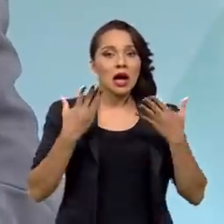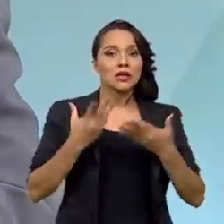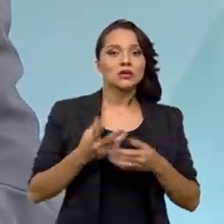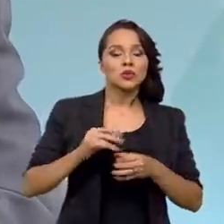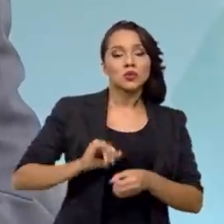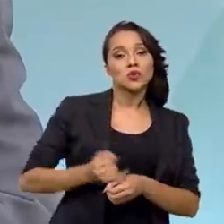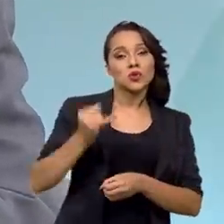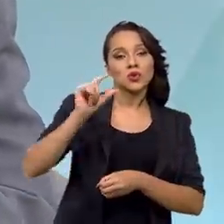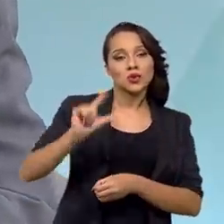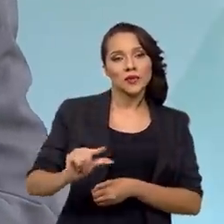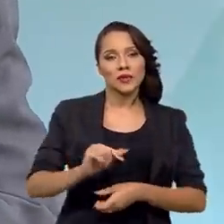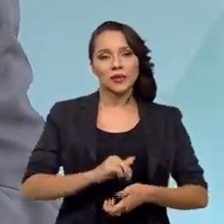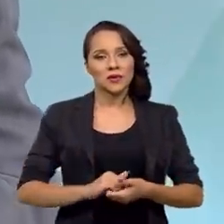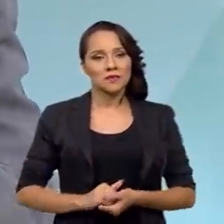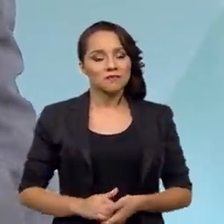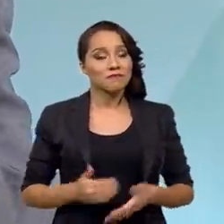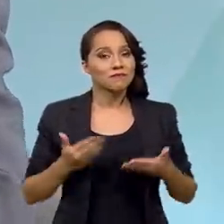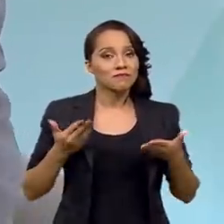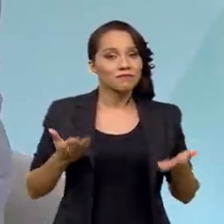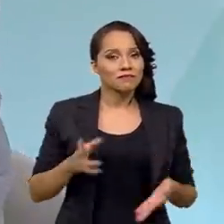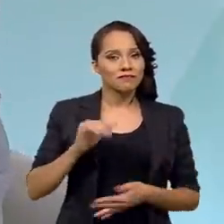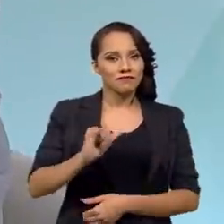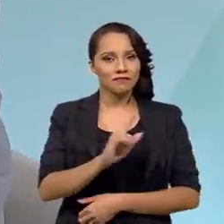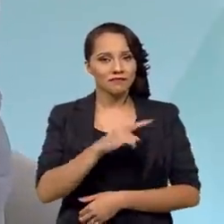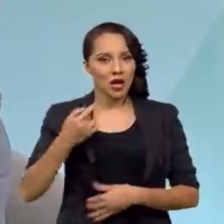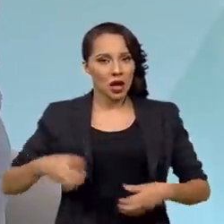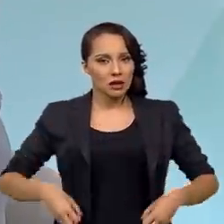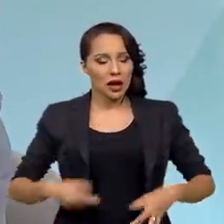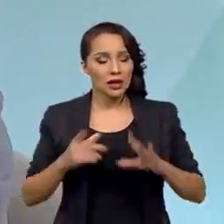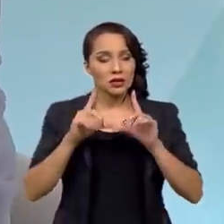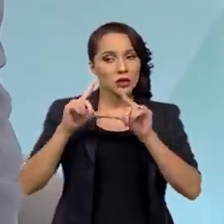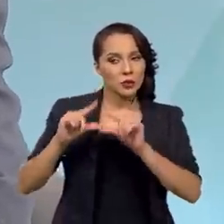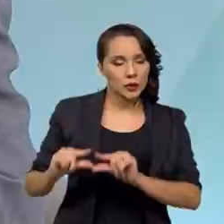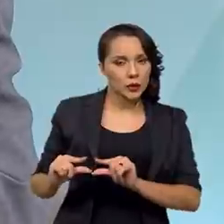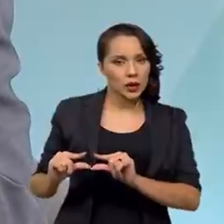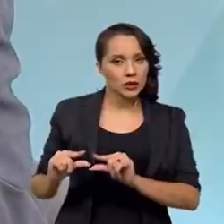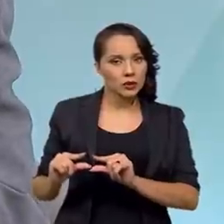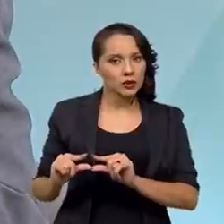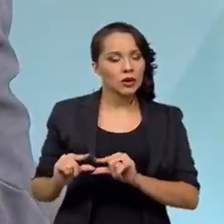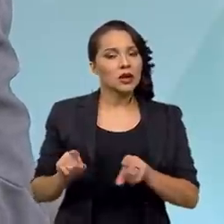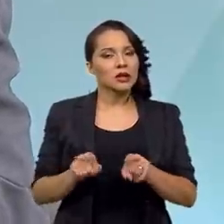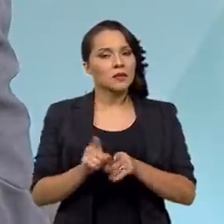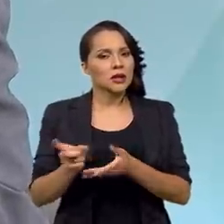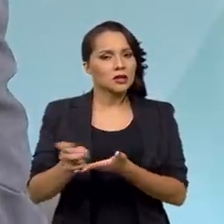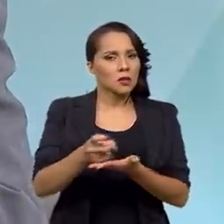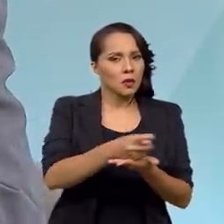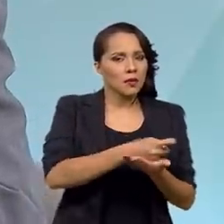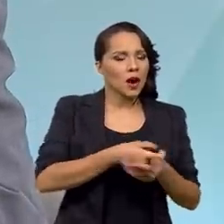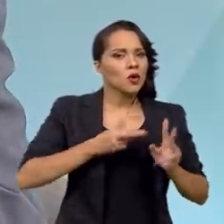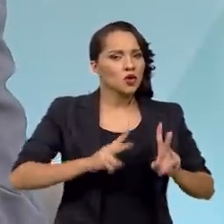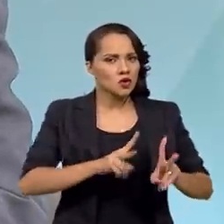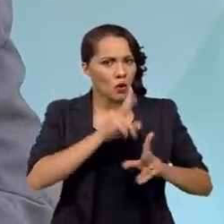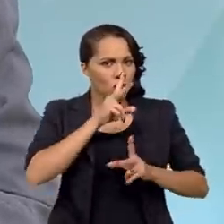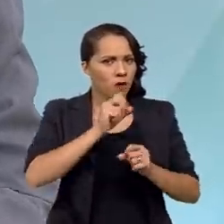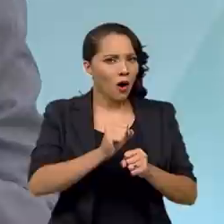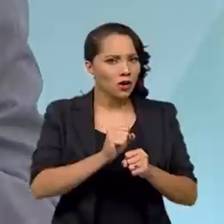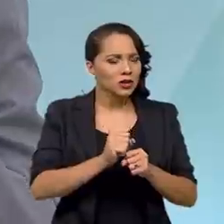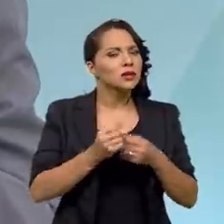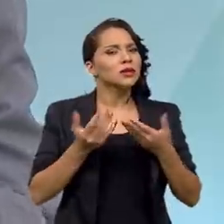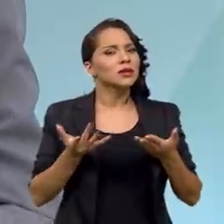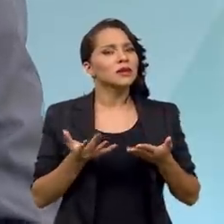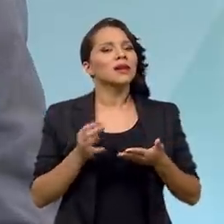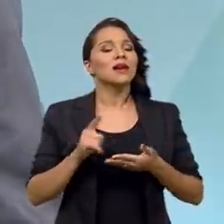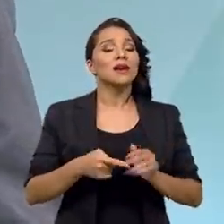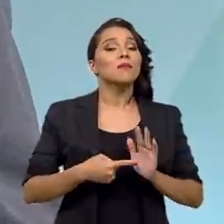juros, caíram. Ora, se as nossas despesas estão caindo e nossa arrecadação continua vindo forte, isso é uma